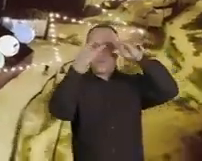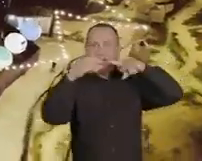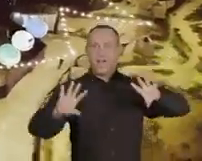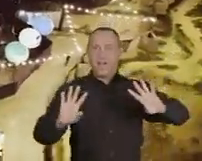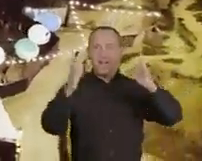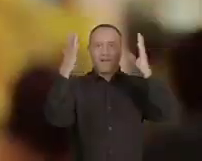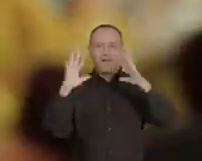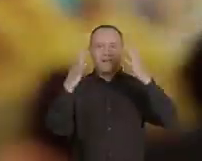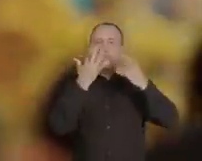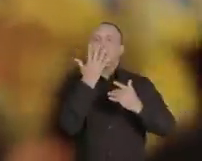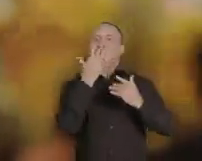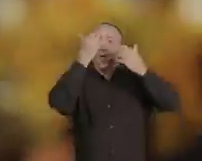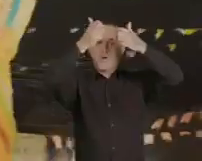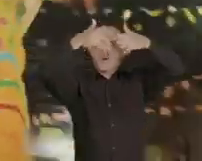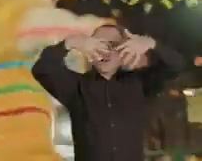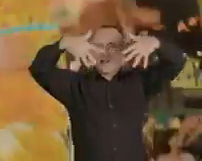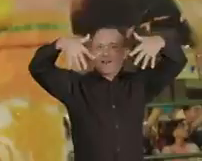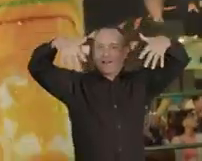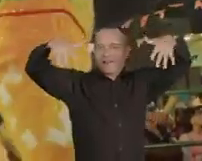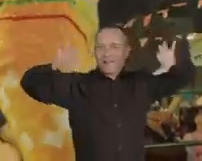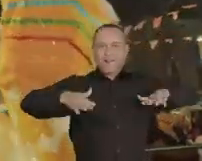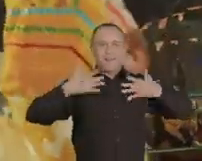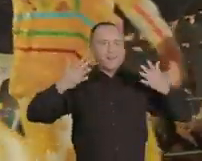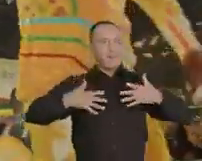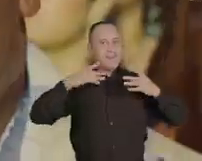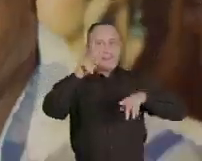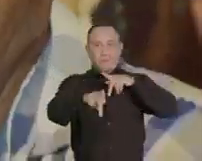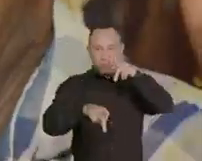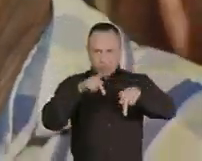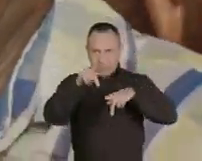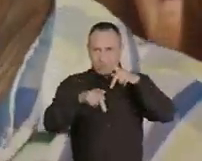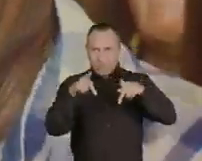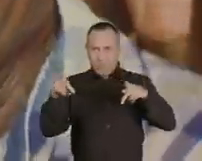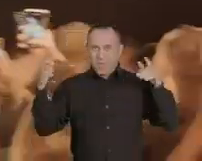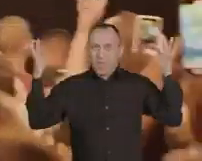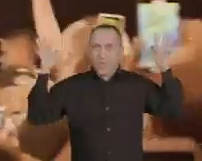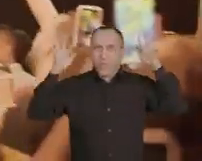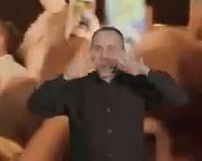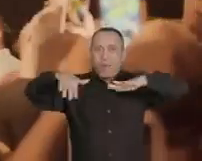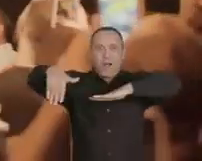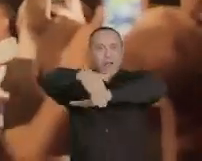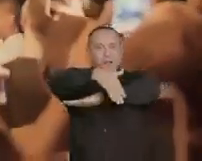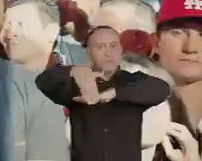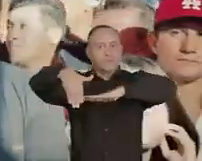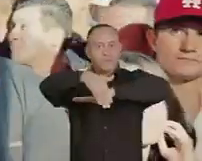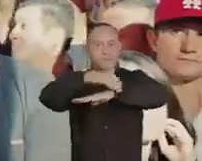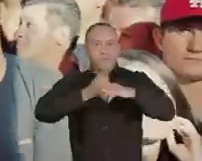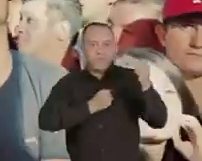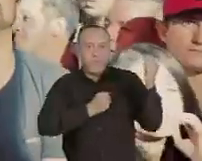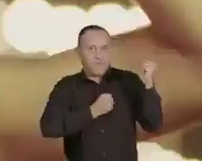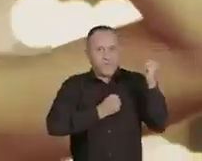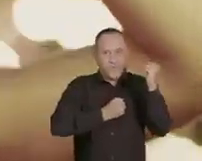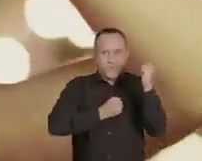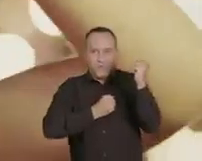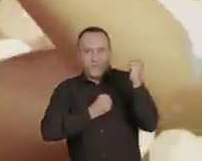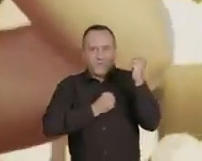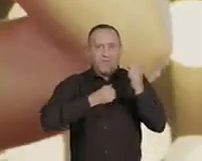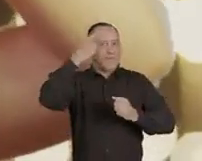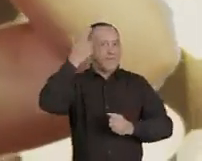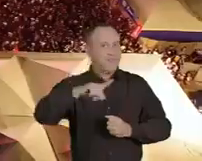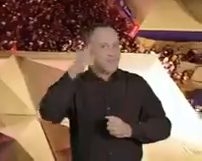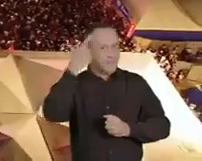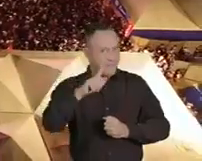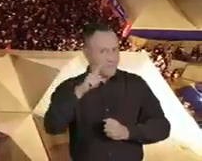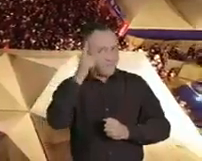transformou em um grande arraial. O colorido das bandeirolas e a alegria da nossa gente tomaram conta das ruas. E o forró,